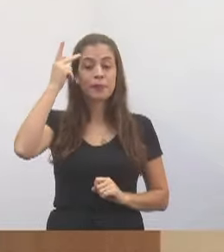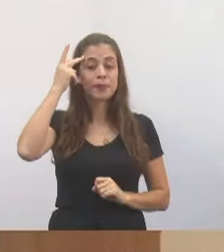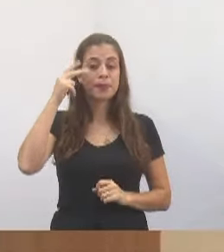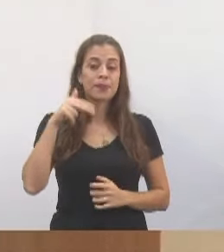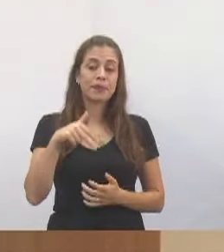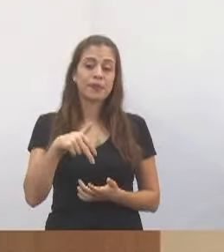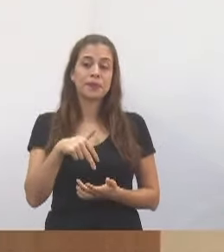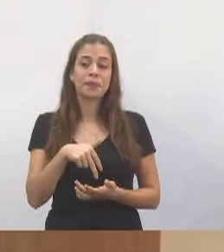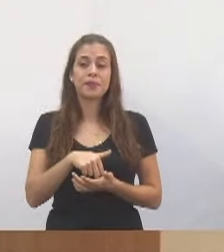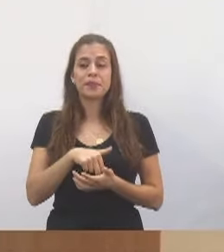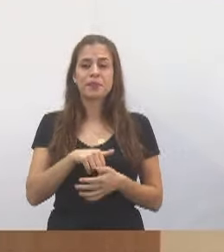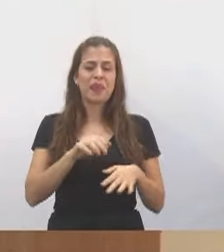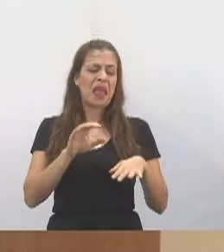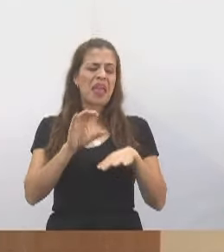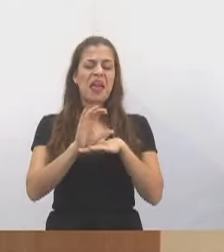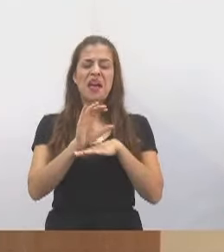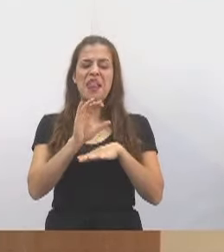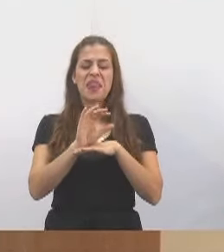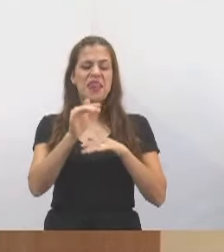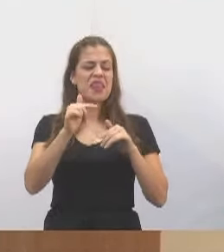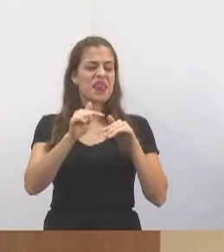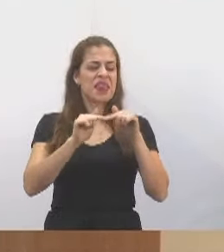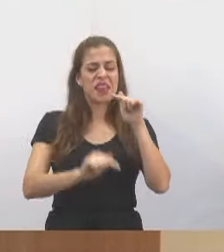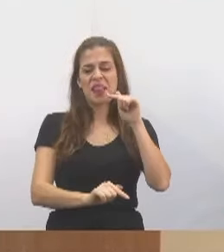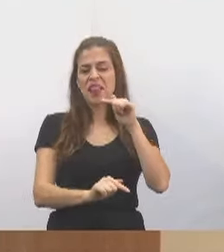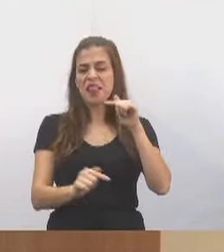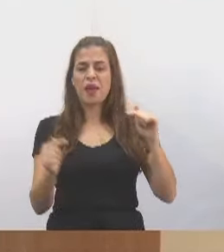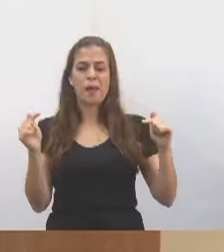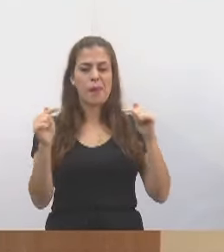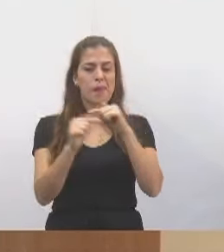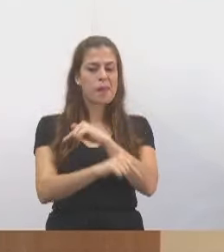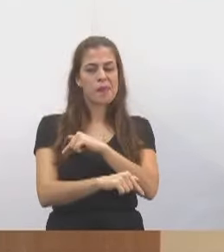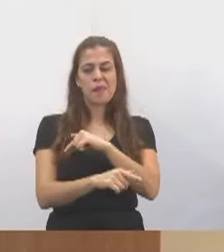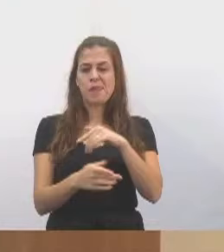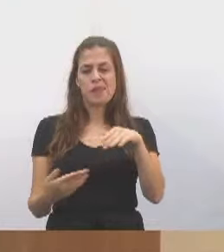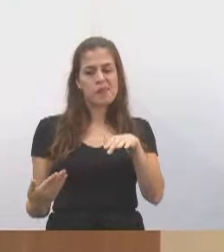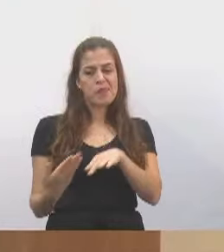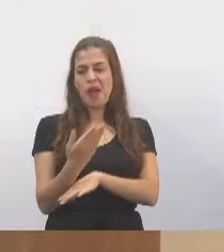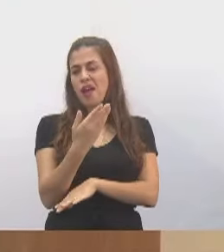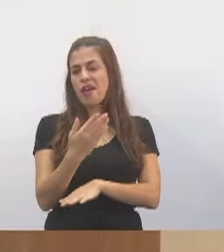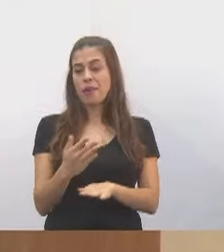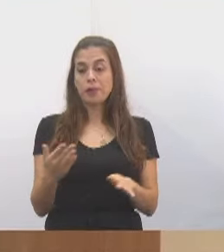não é inconstitucional, não que não sei o quê, que não vai passar aqui,